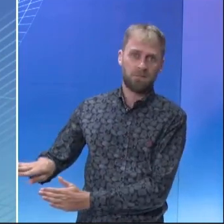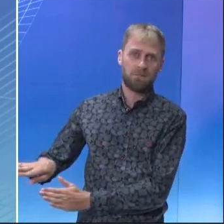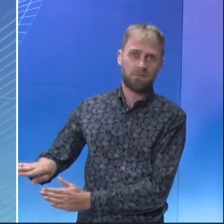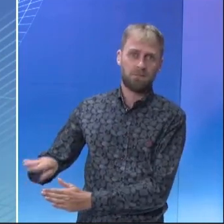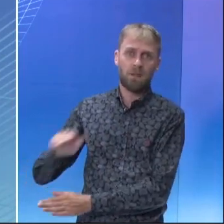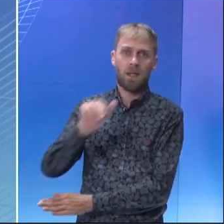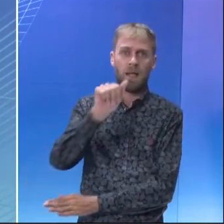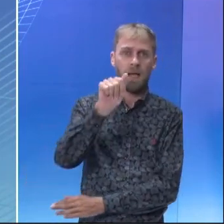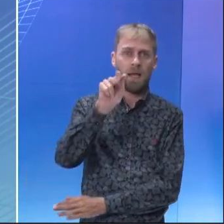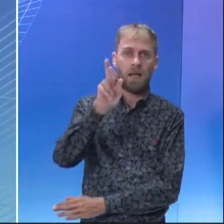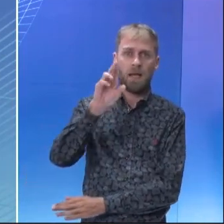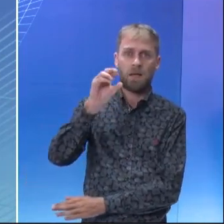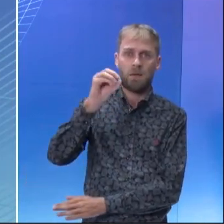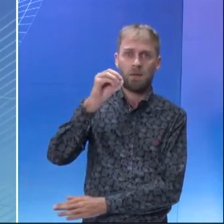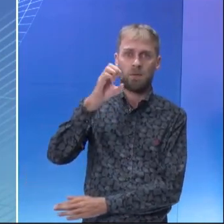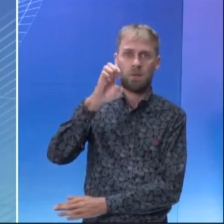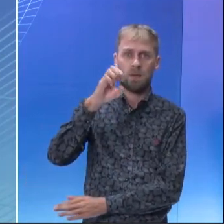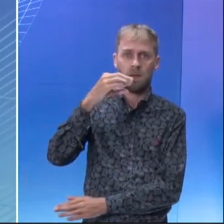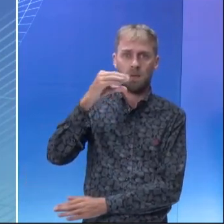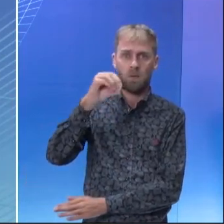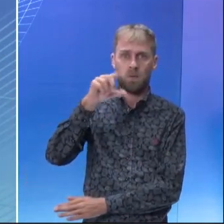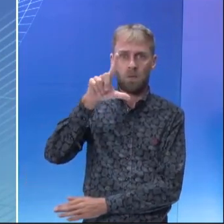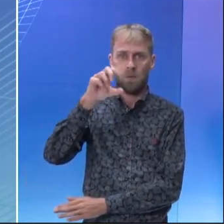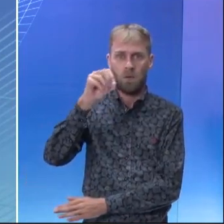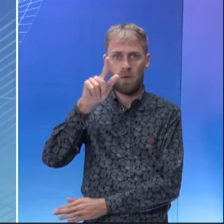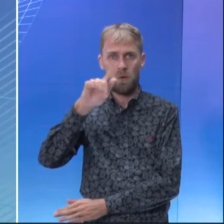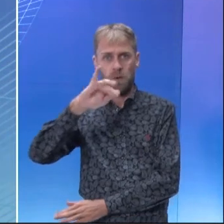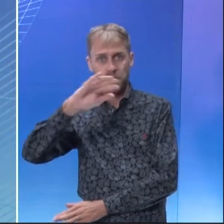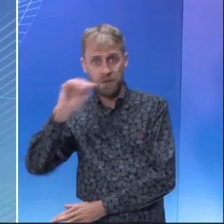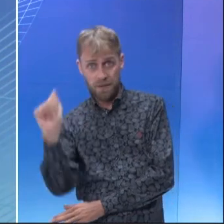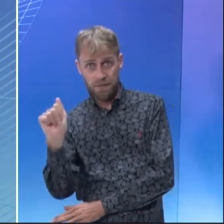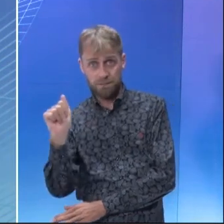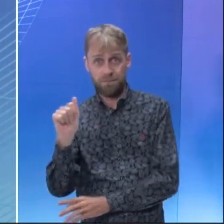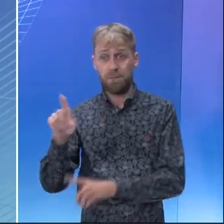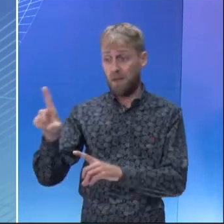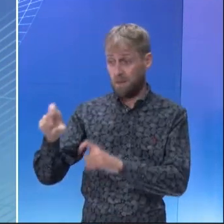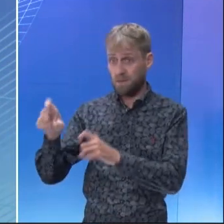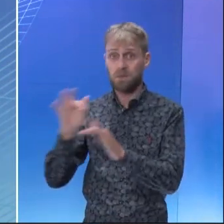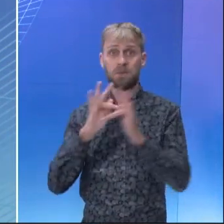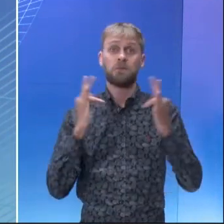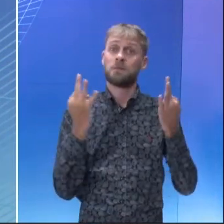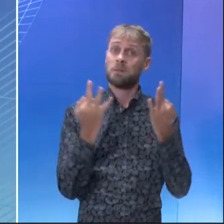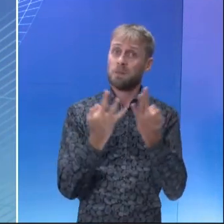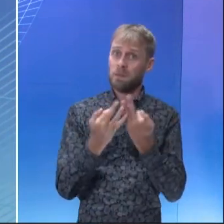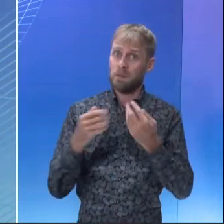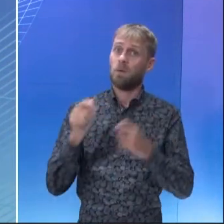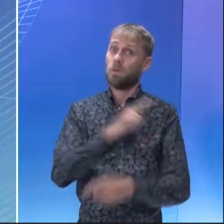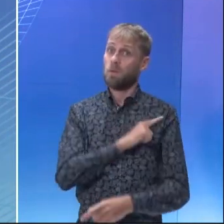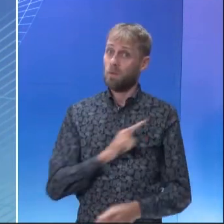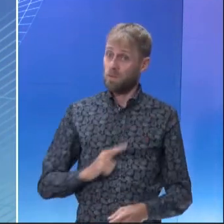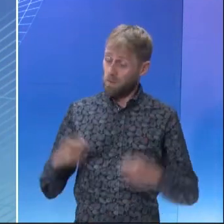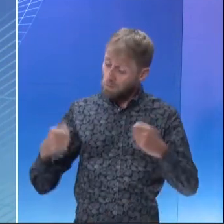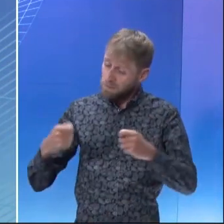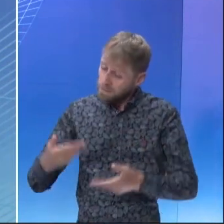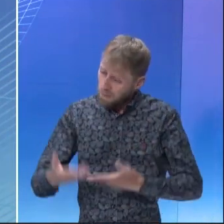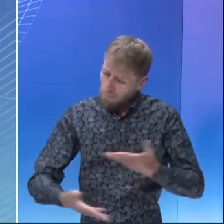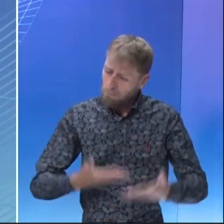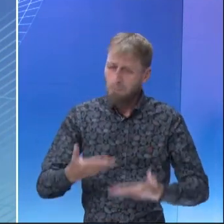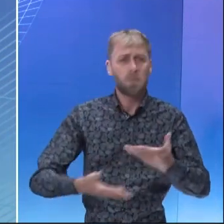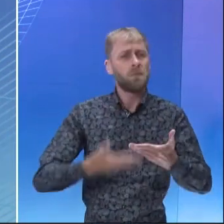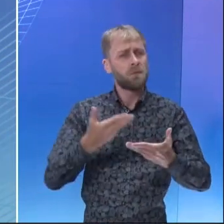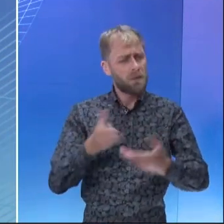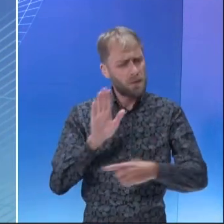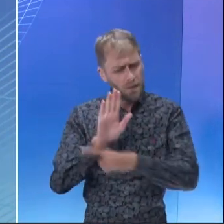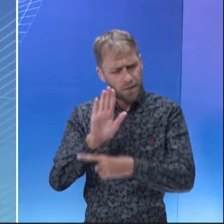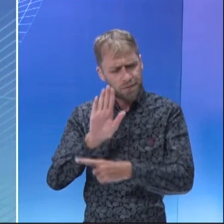A produção agroecológica, a agricultura orgânica, familiar. Então, se o governo subsidiar os